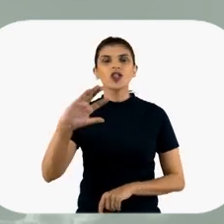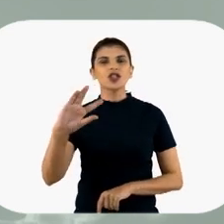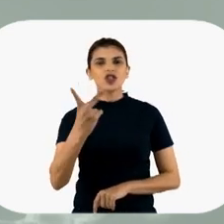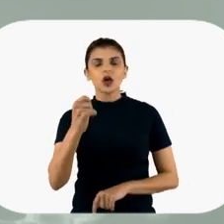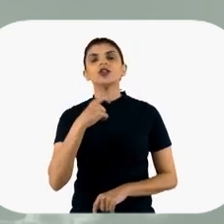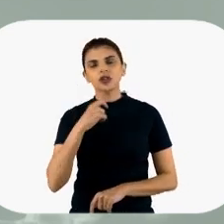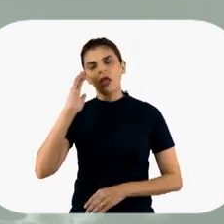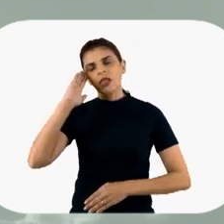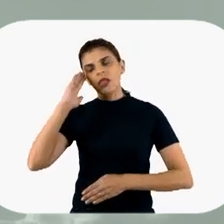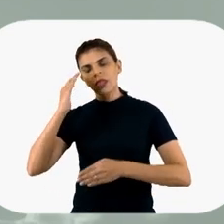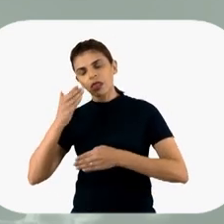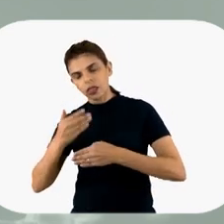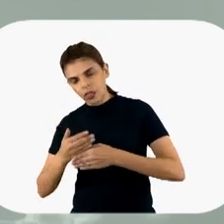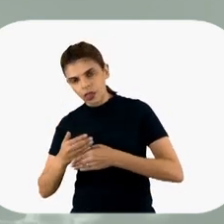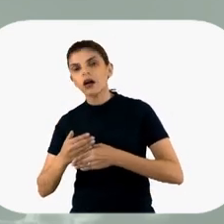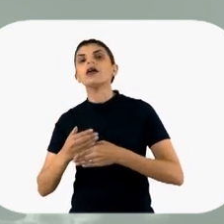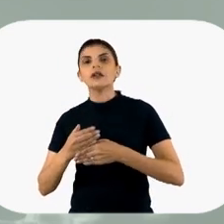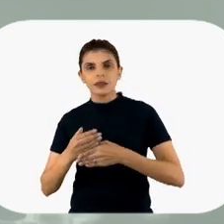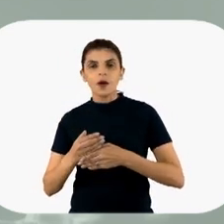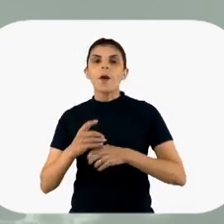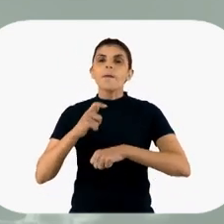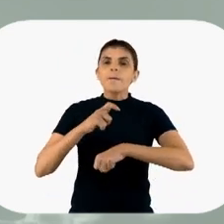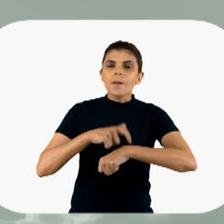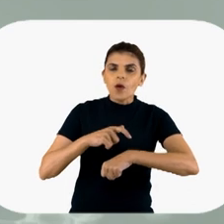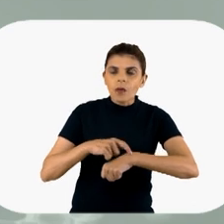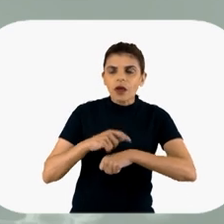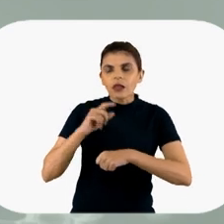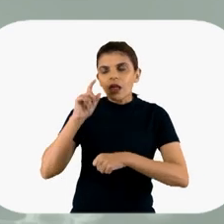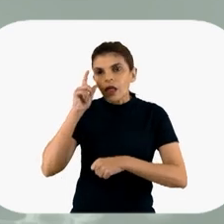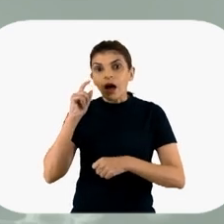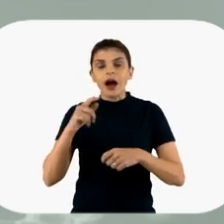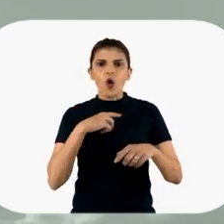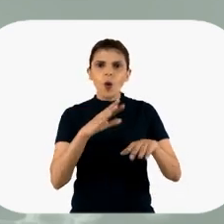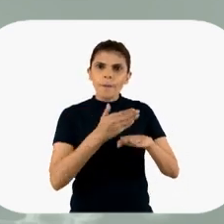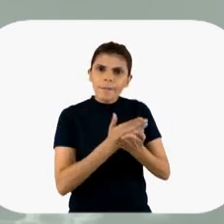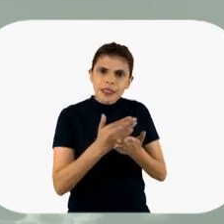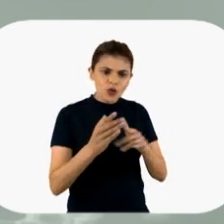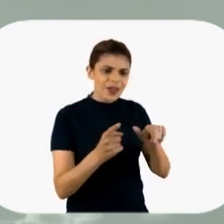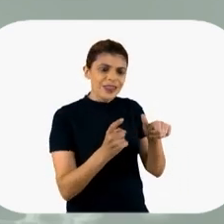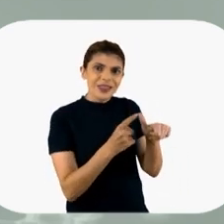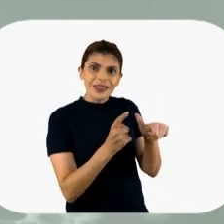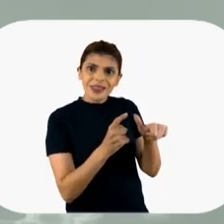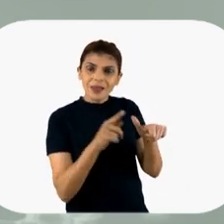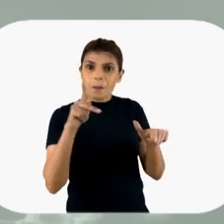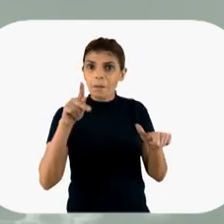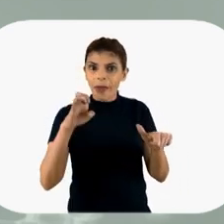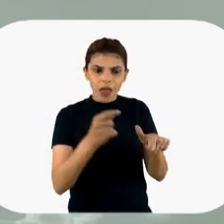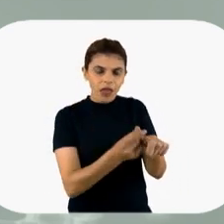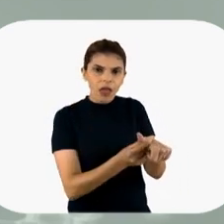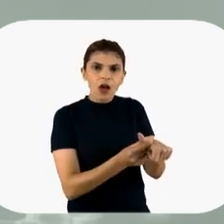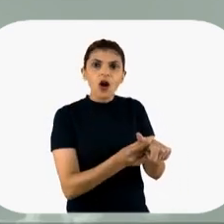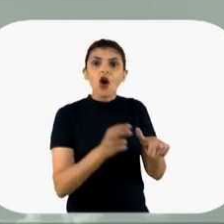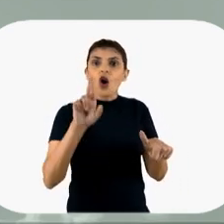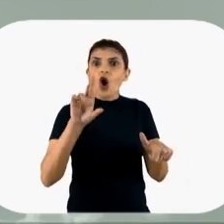sido sedada e estava entrando em uma norzinha para sedação, sabe aquelas coisas? E aí o dedão dela ficou roxo. É uma coisa